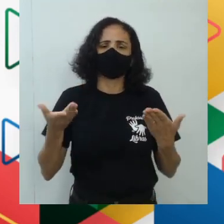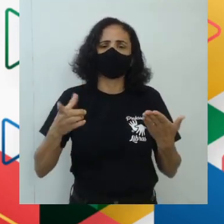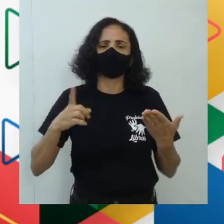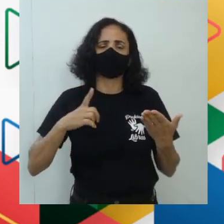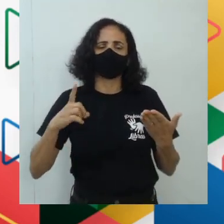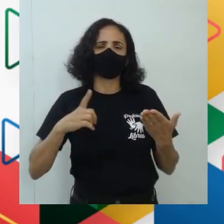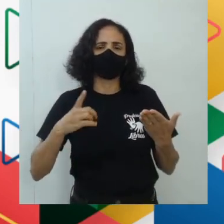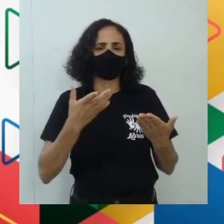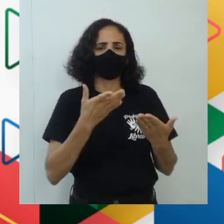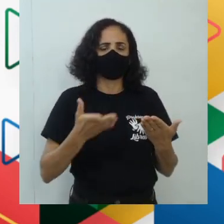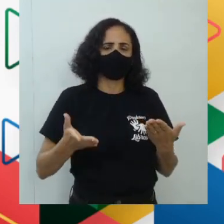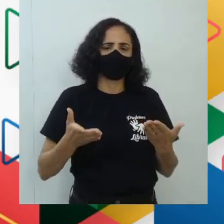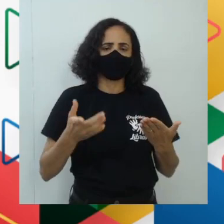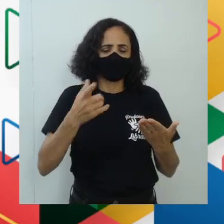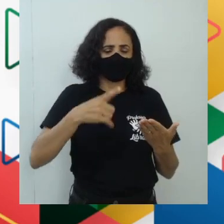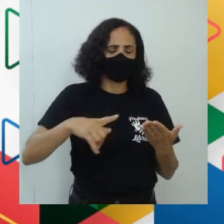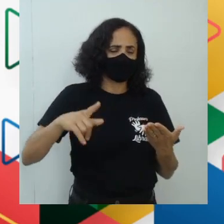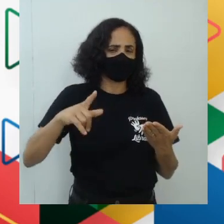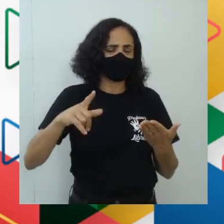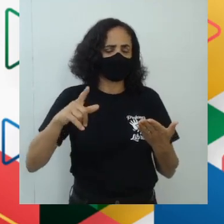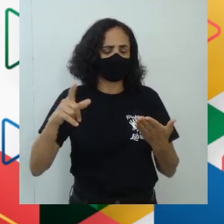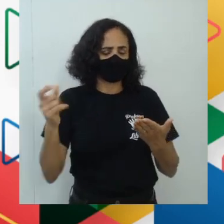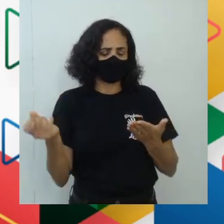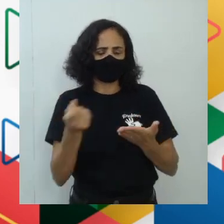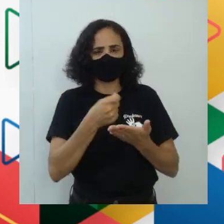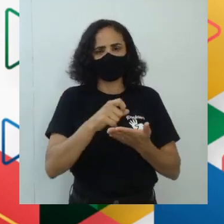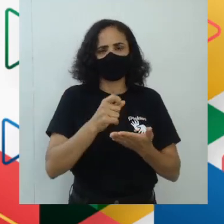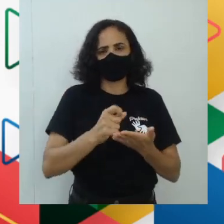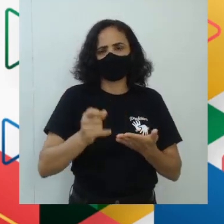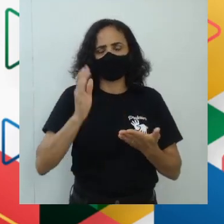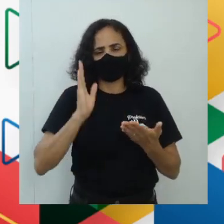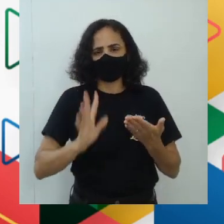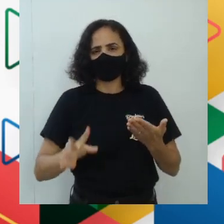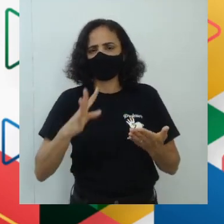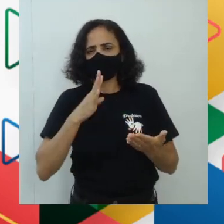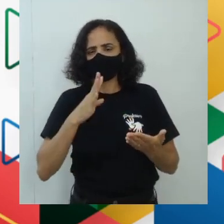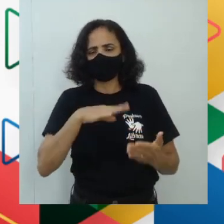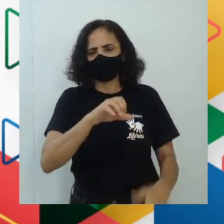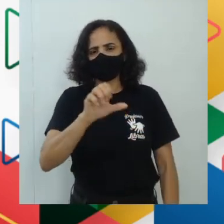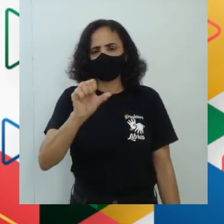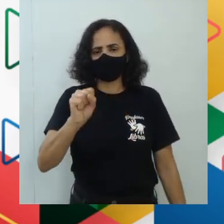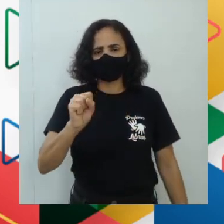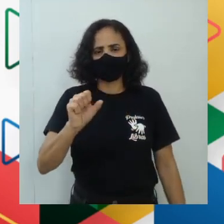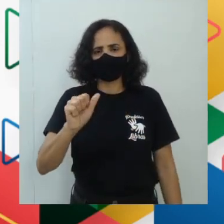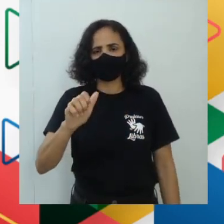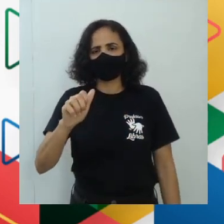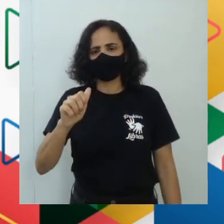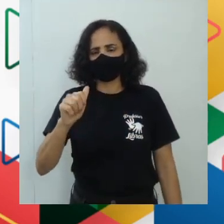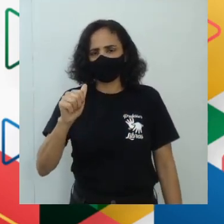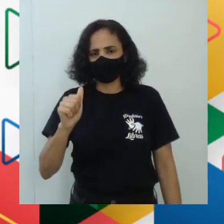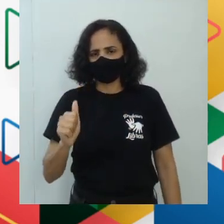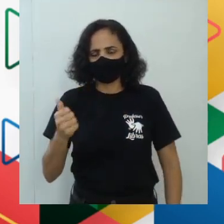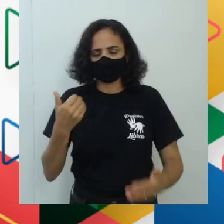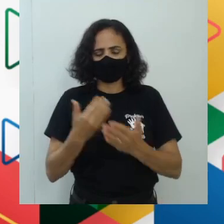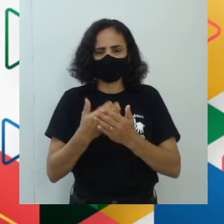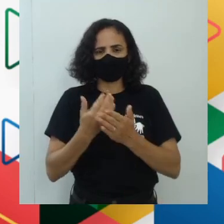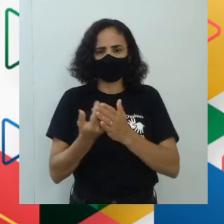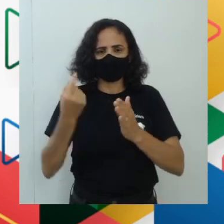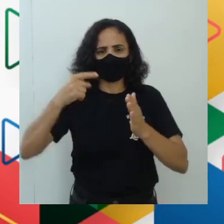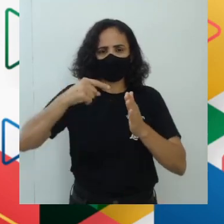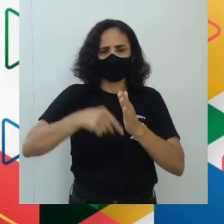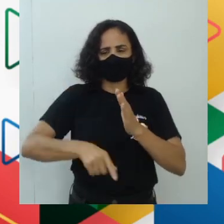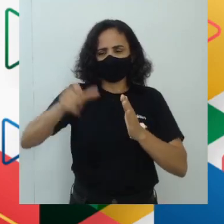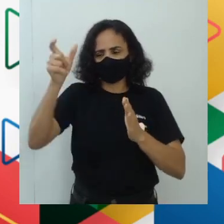autor muito conhecido, muito citado, talvez até apareça aí na prova do SSA, que é o Joseph Campbell, que ele vai